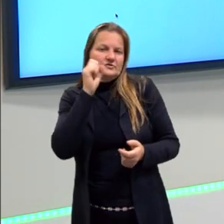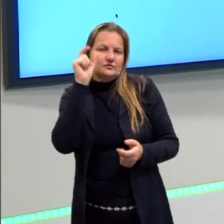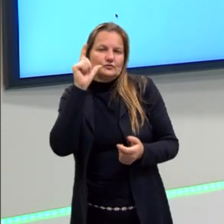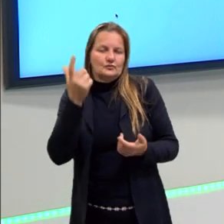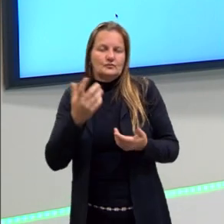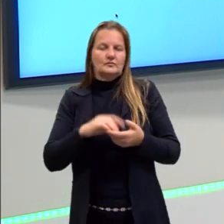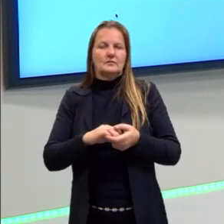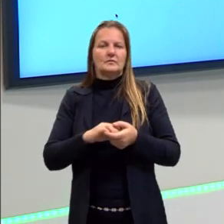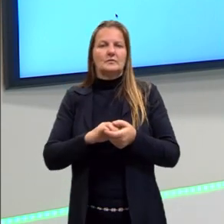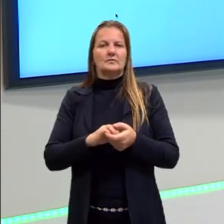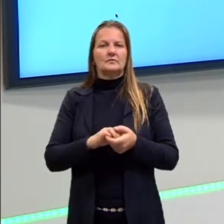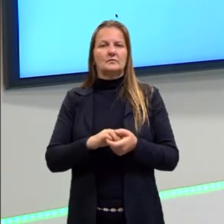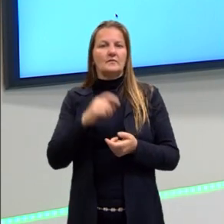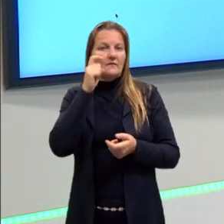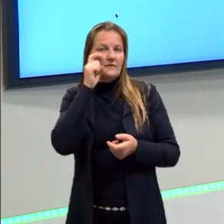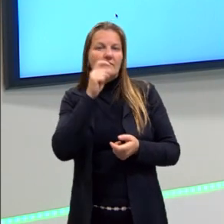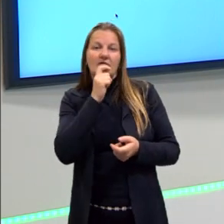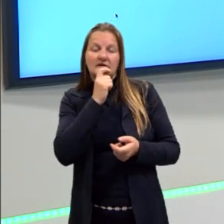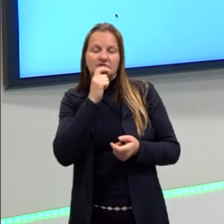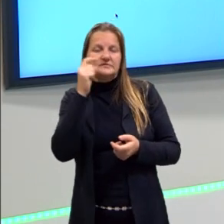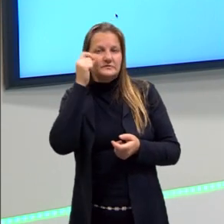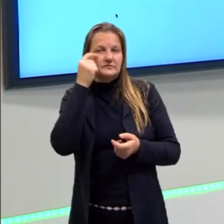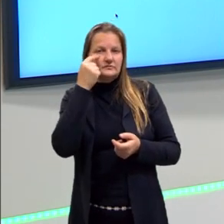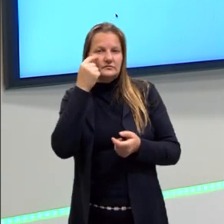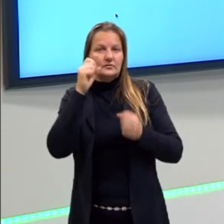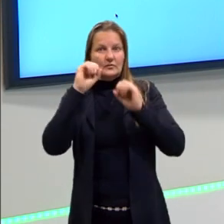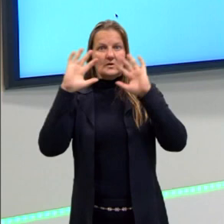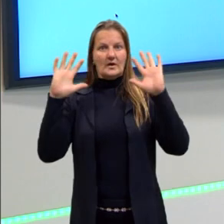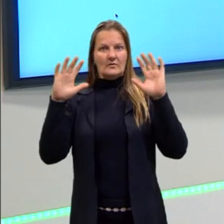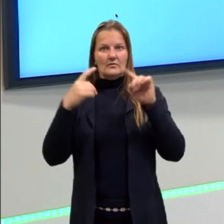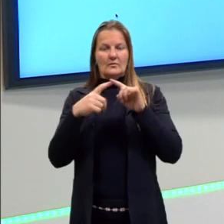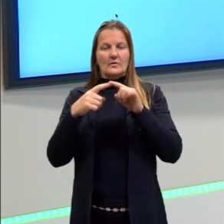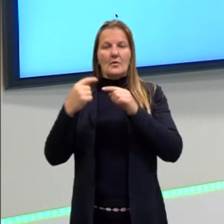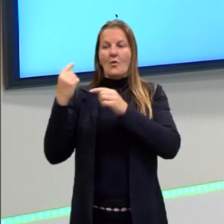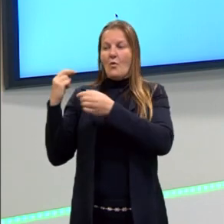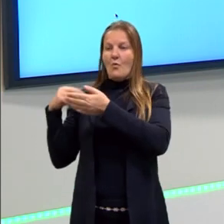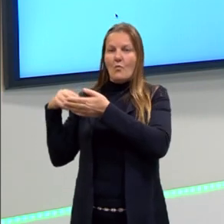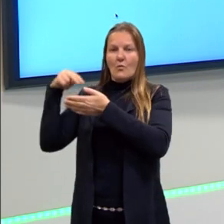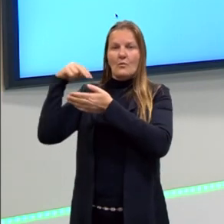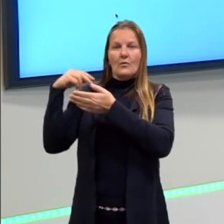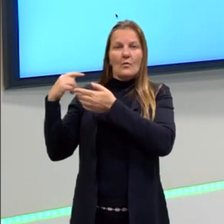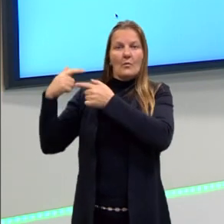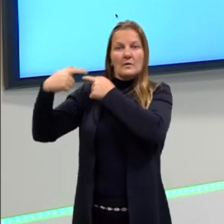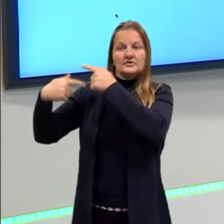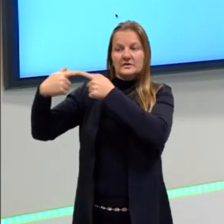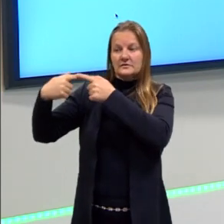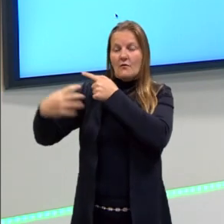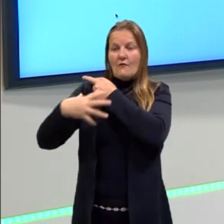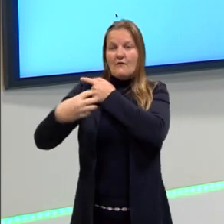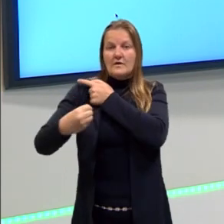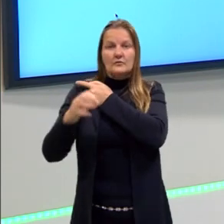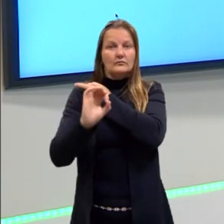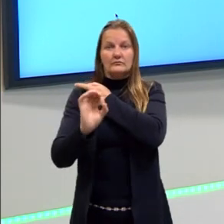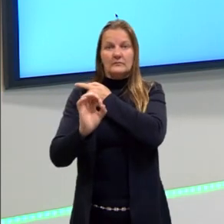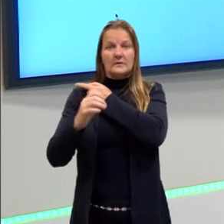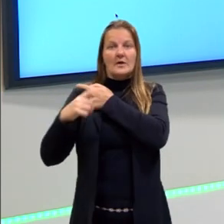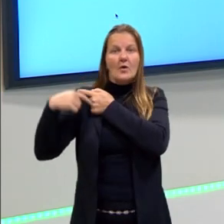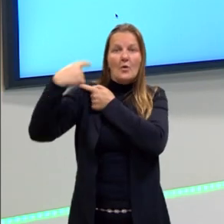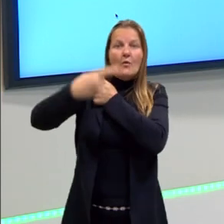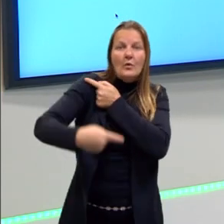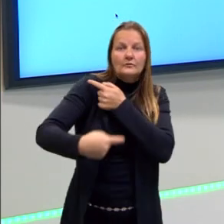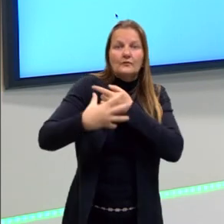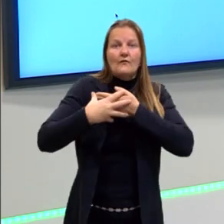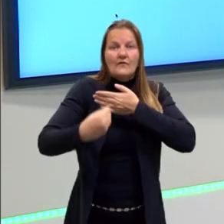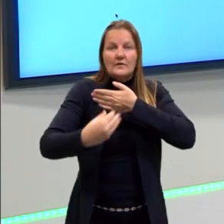característica de olho verde. Então, pulou uma geração ou mais, os pais carregam aquela